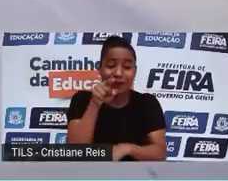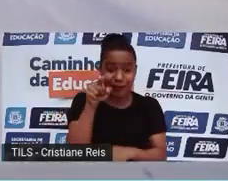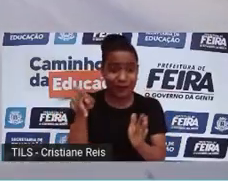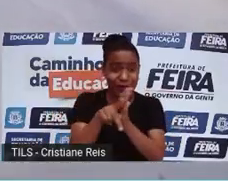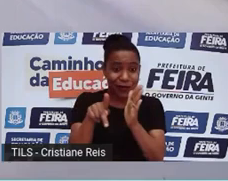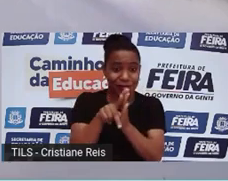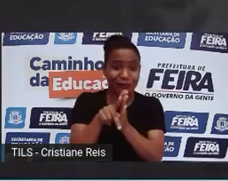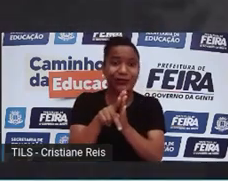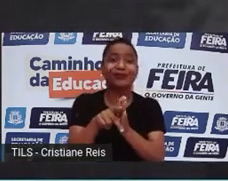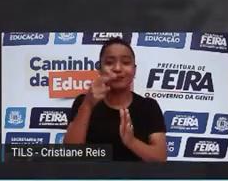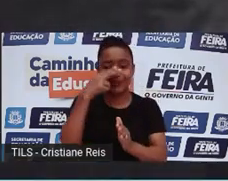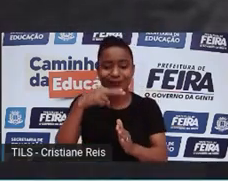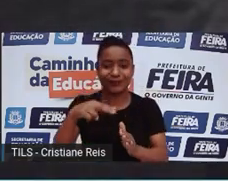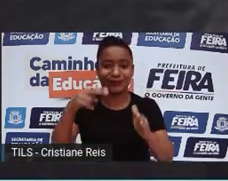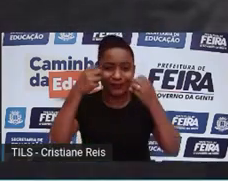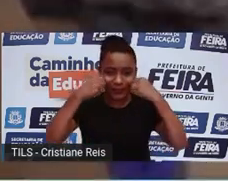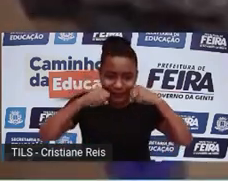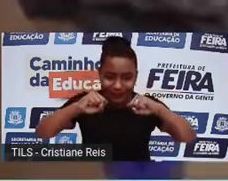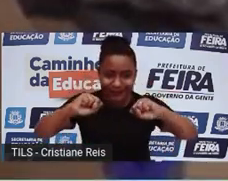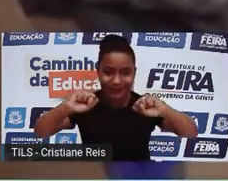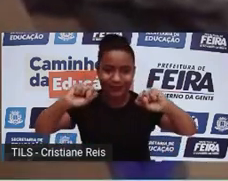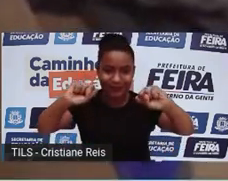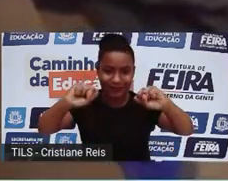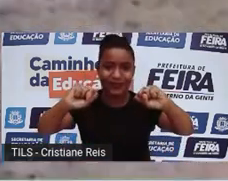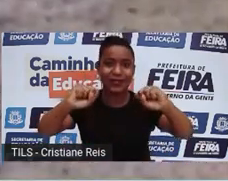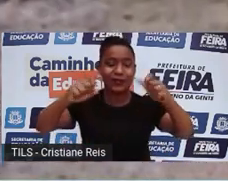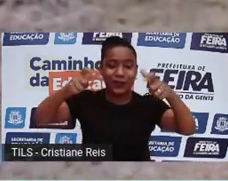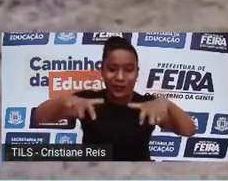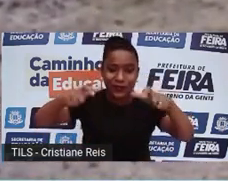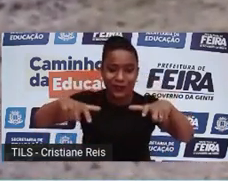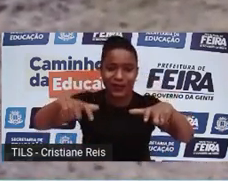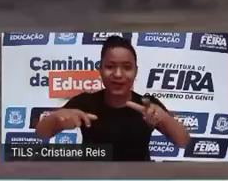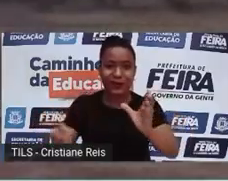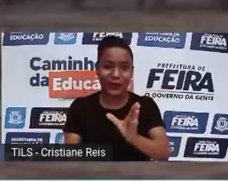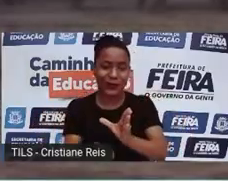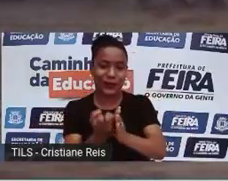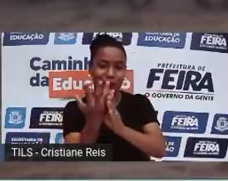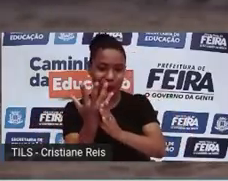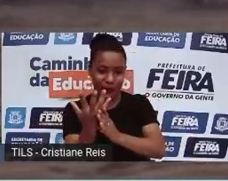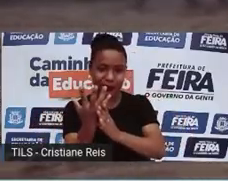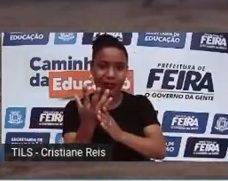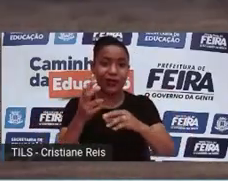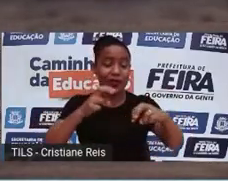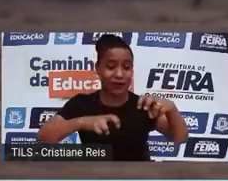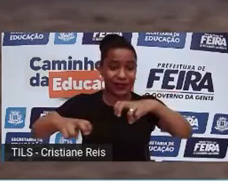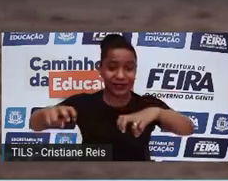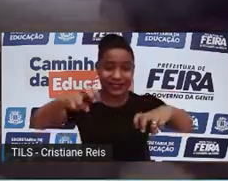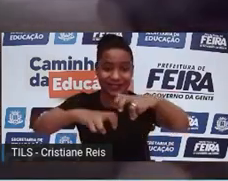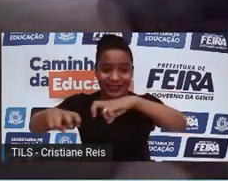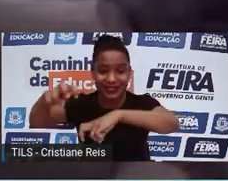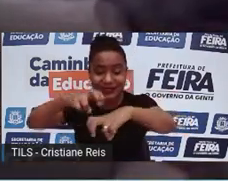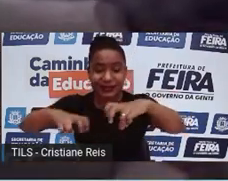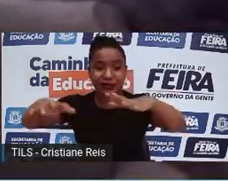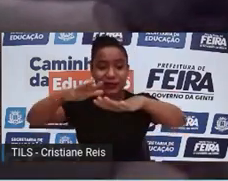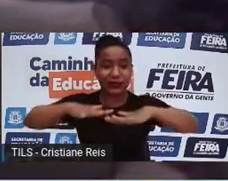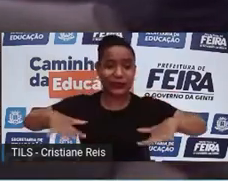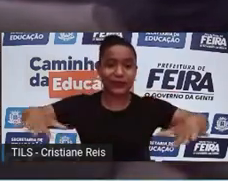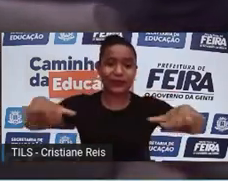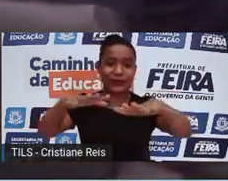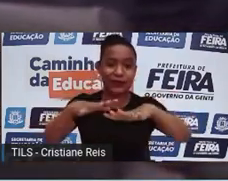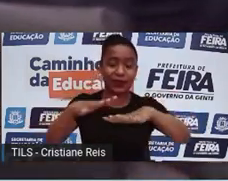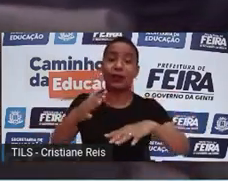um novo lar está sendo preparado para eles. O Parque do Pleistoceno. Ideia de pai e filhos